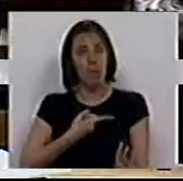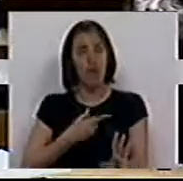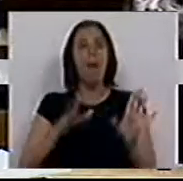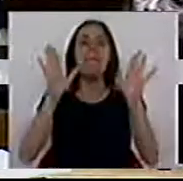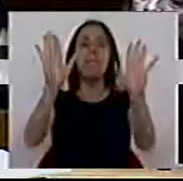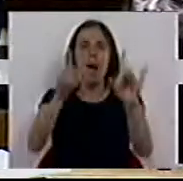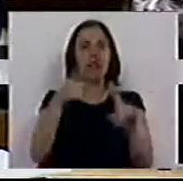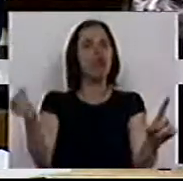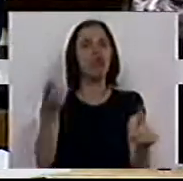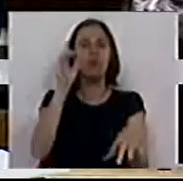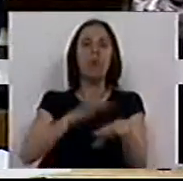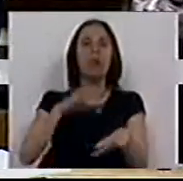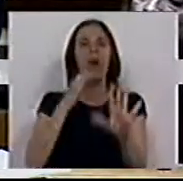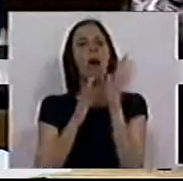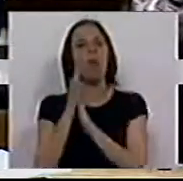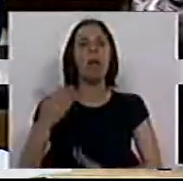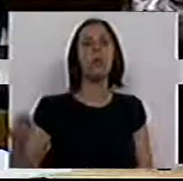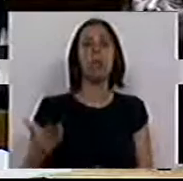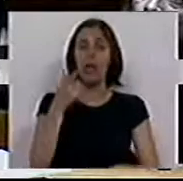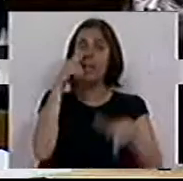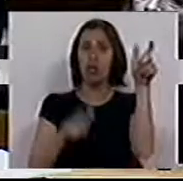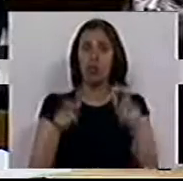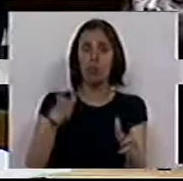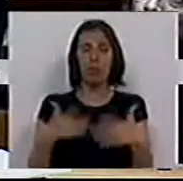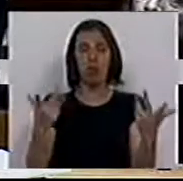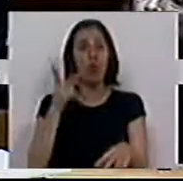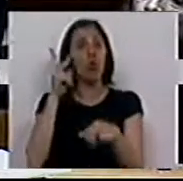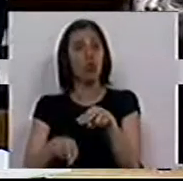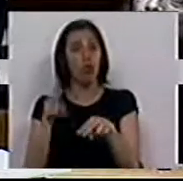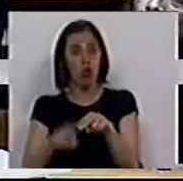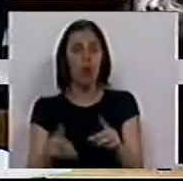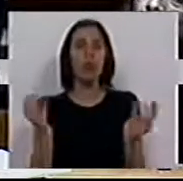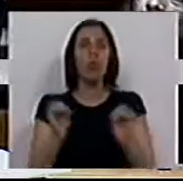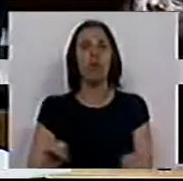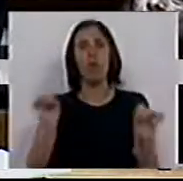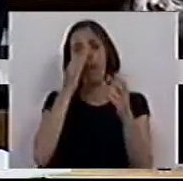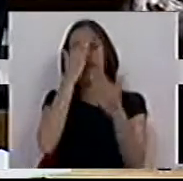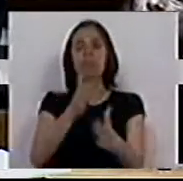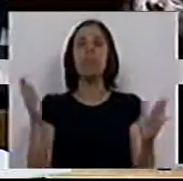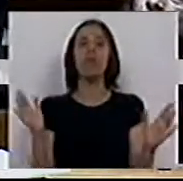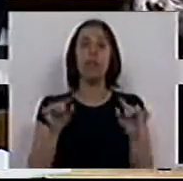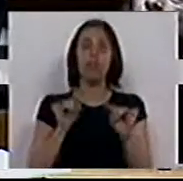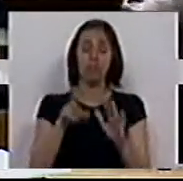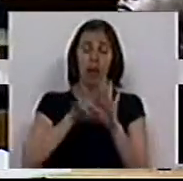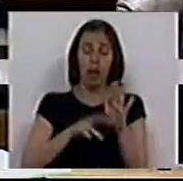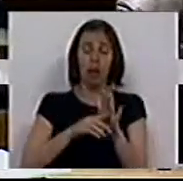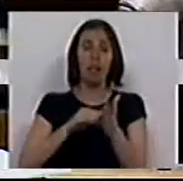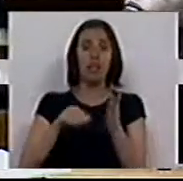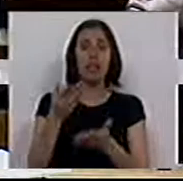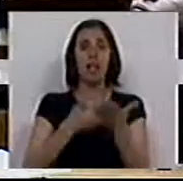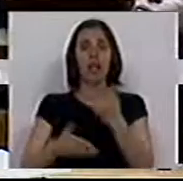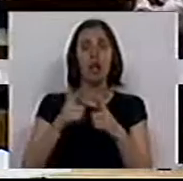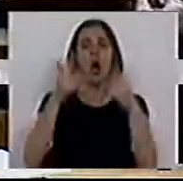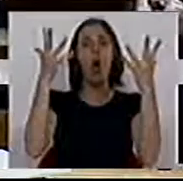tê-las, mas que não seja à custa dos direitos das pessoas, dos cortes e da falta de democracia desta regra, deste tratado